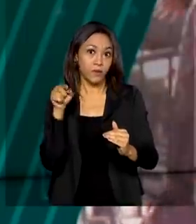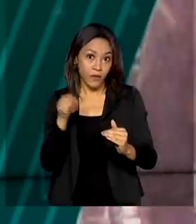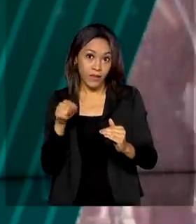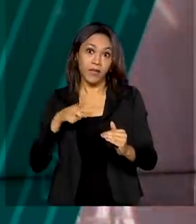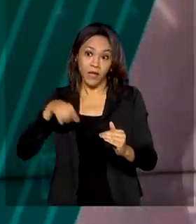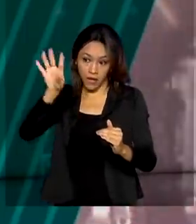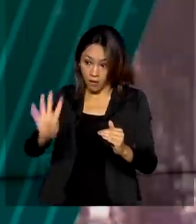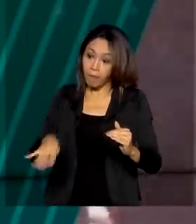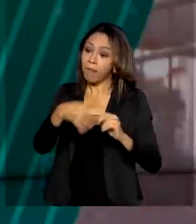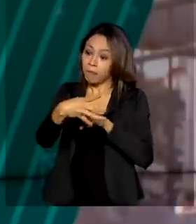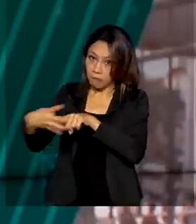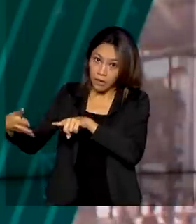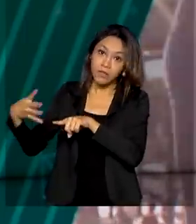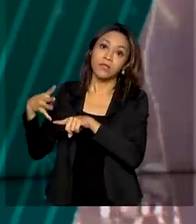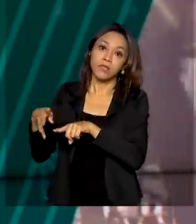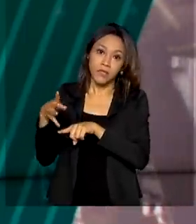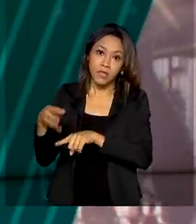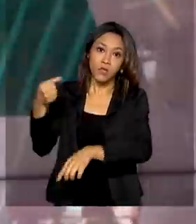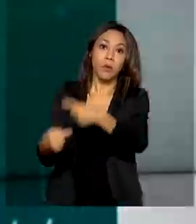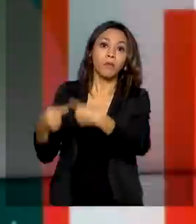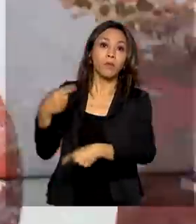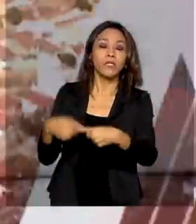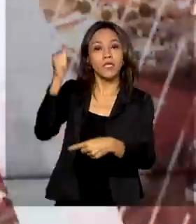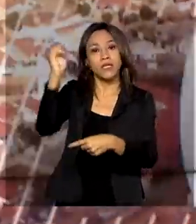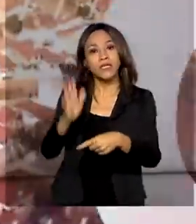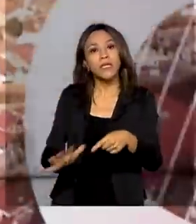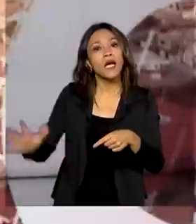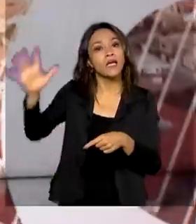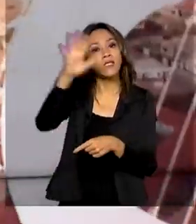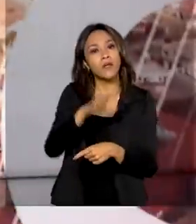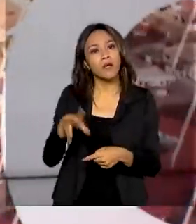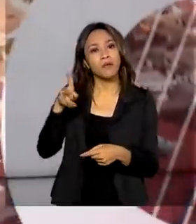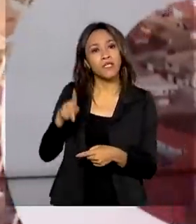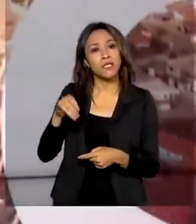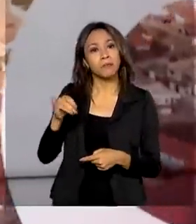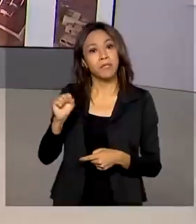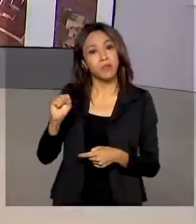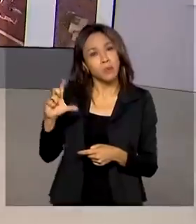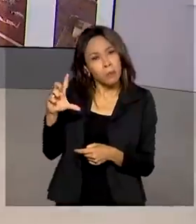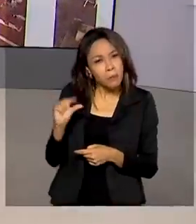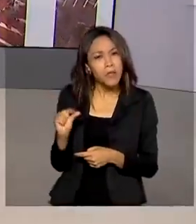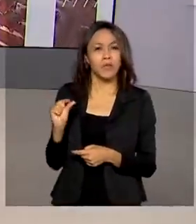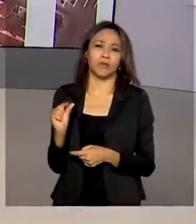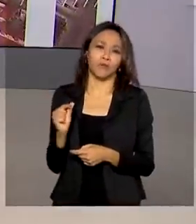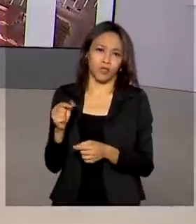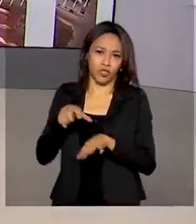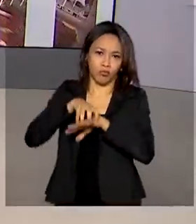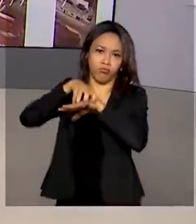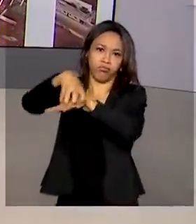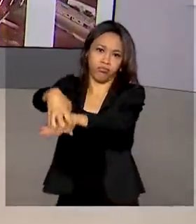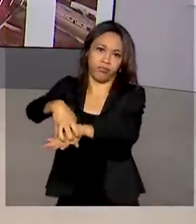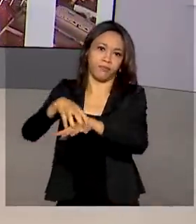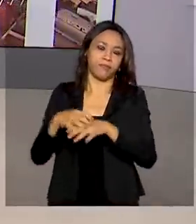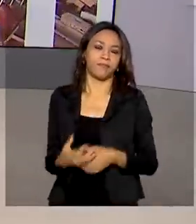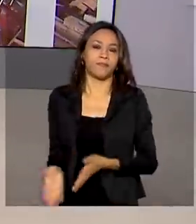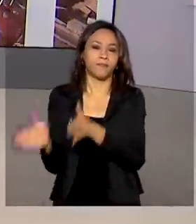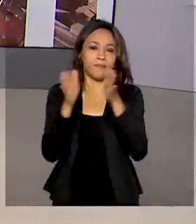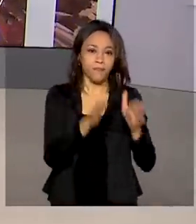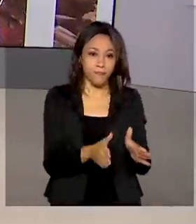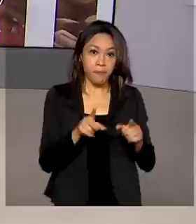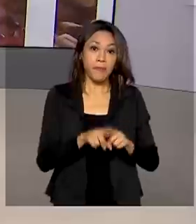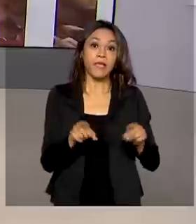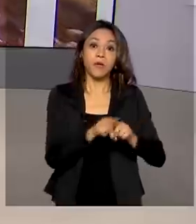na planilha de cálculos da Política Nacional de Pisos Mínimos de Frete. Técnicos do Ministério da Economia